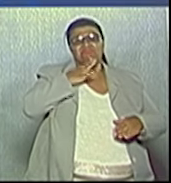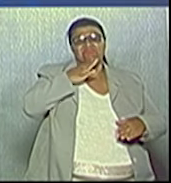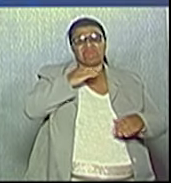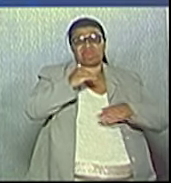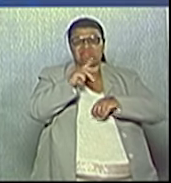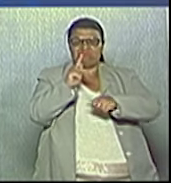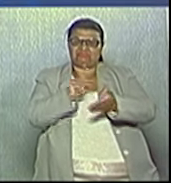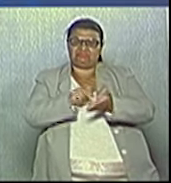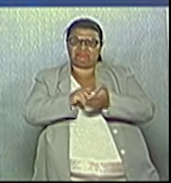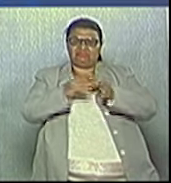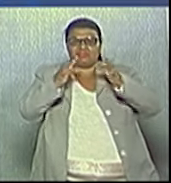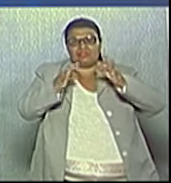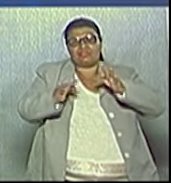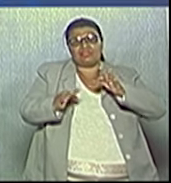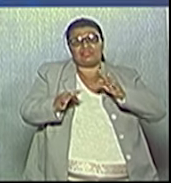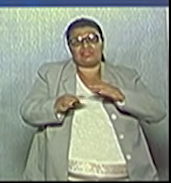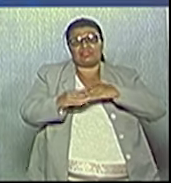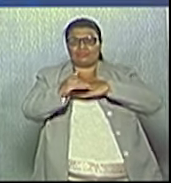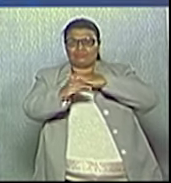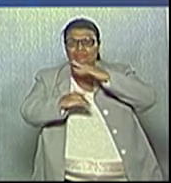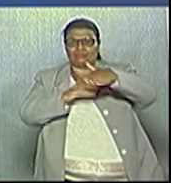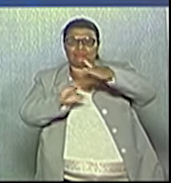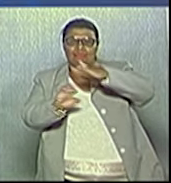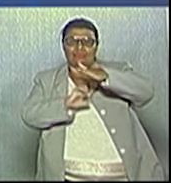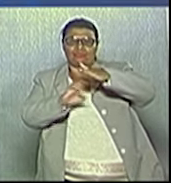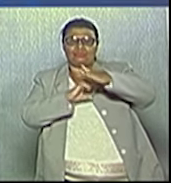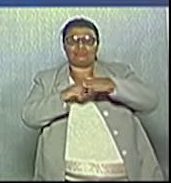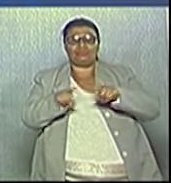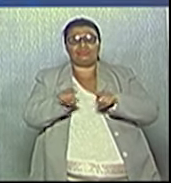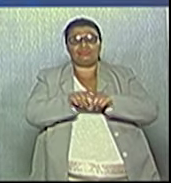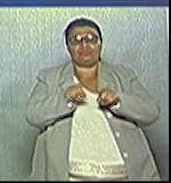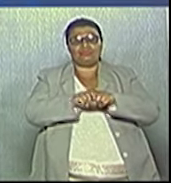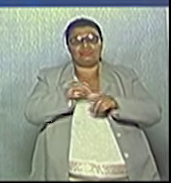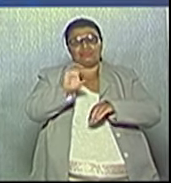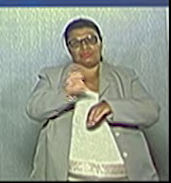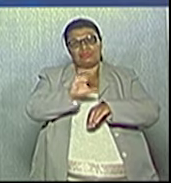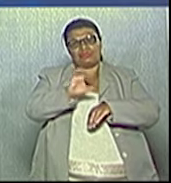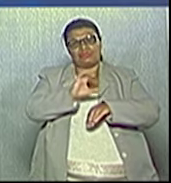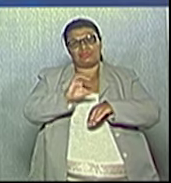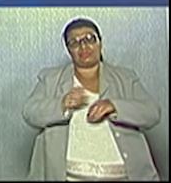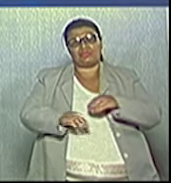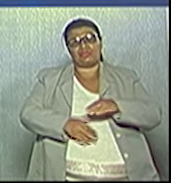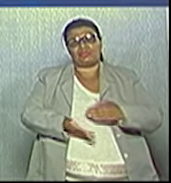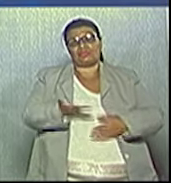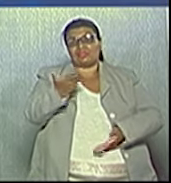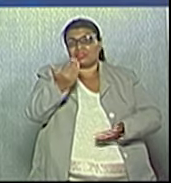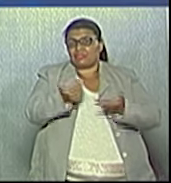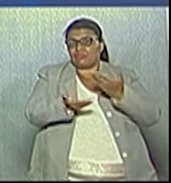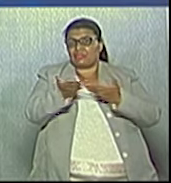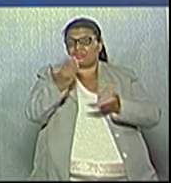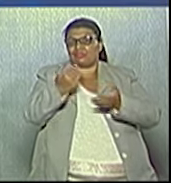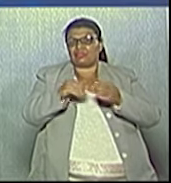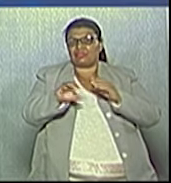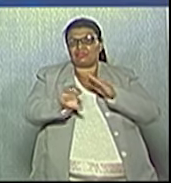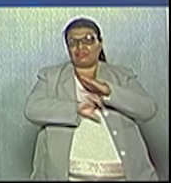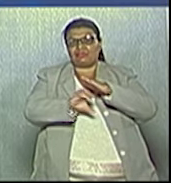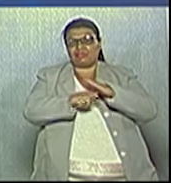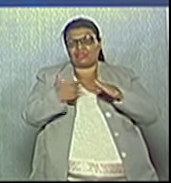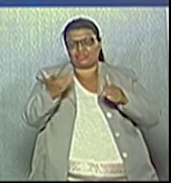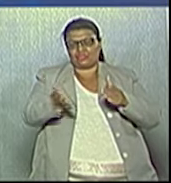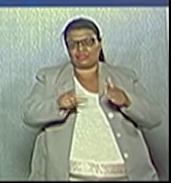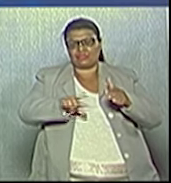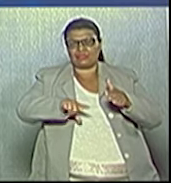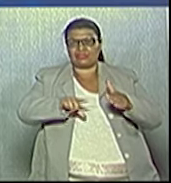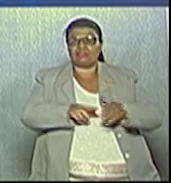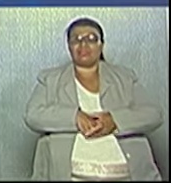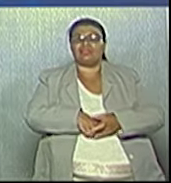vocações e se focou bastante na indústria, virando as costas para o comércio e na valorização das empresas que já estão aqui, que já geram